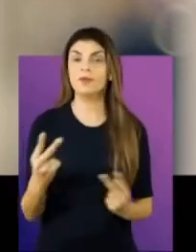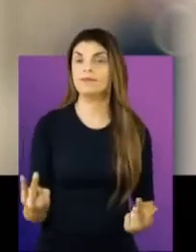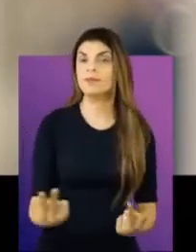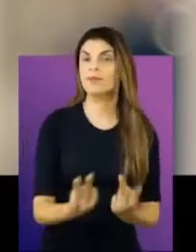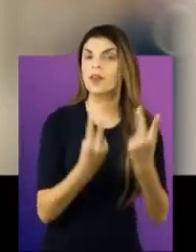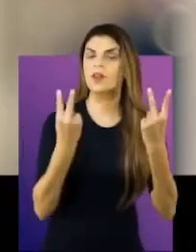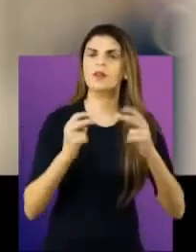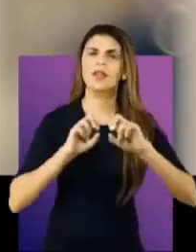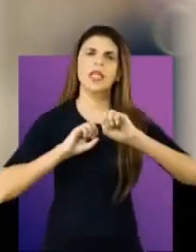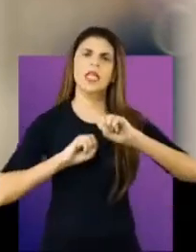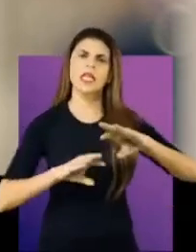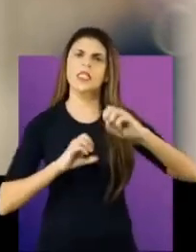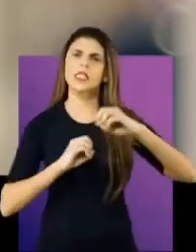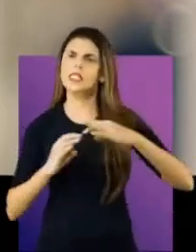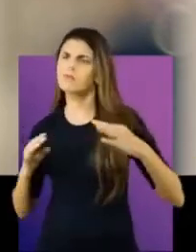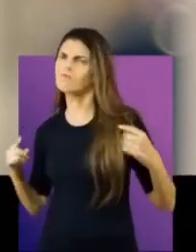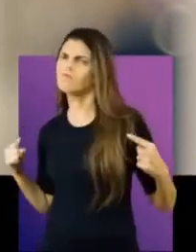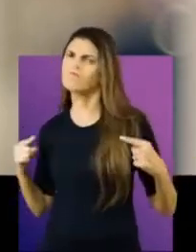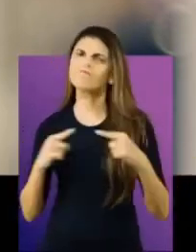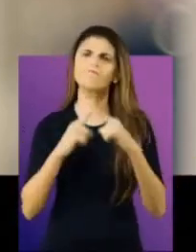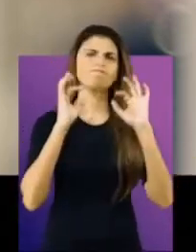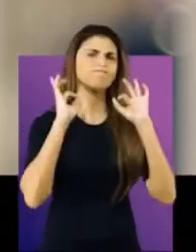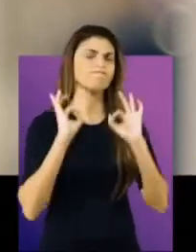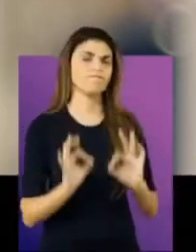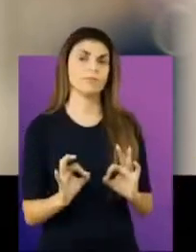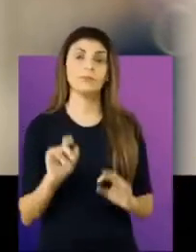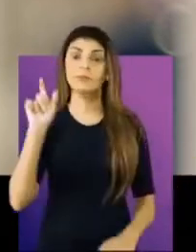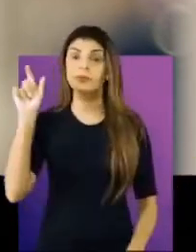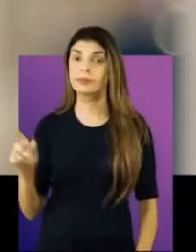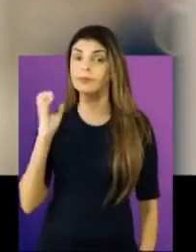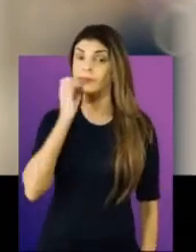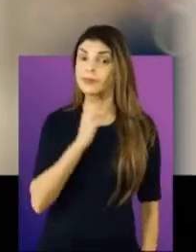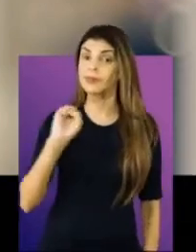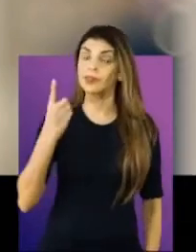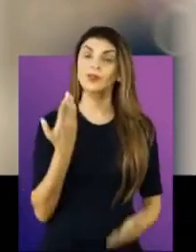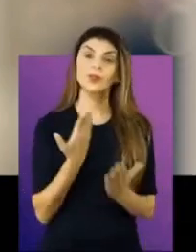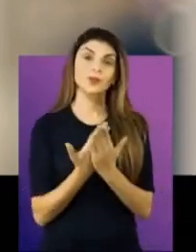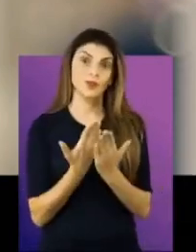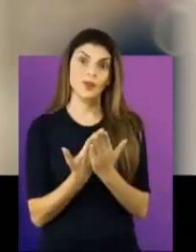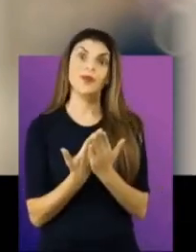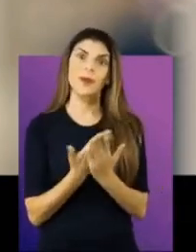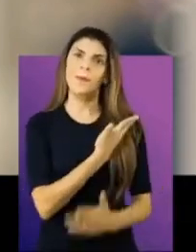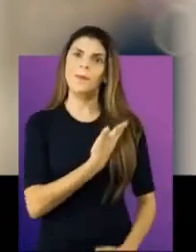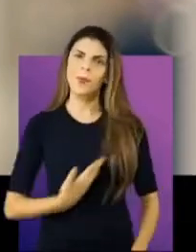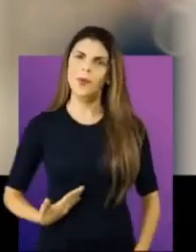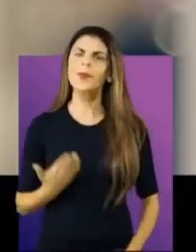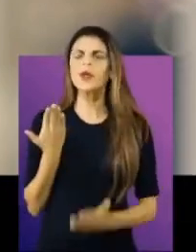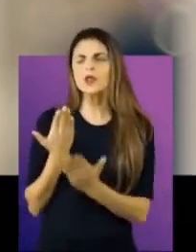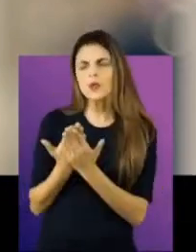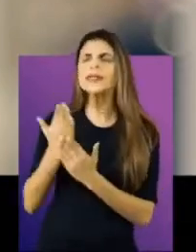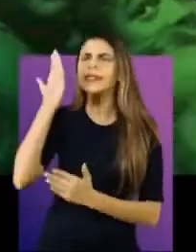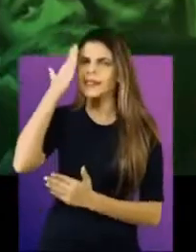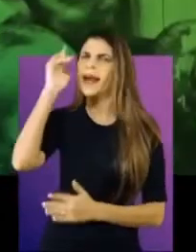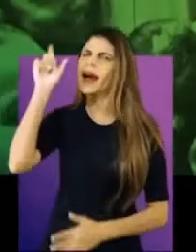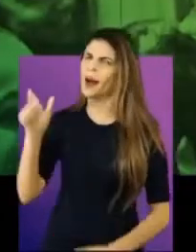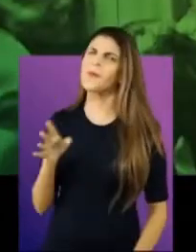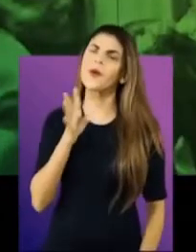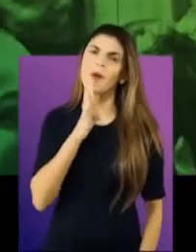valorizado e ensino eficiente. Cláudio Castro, que estudou em escola pública, sabe bem disso.